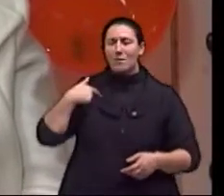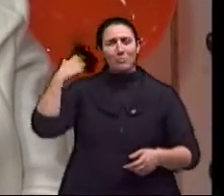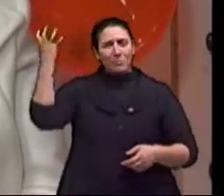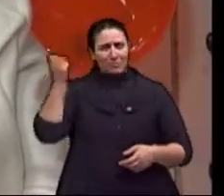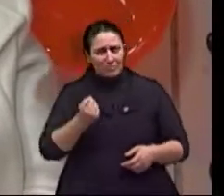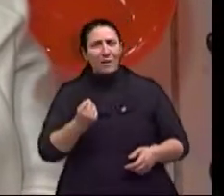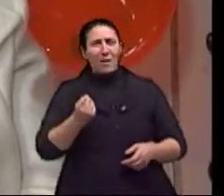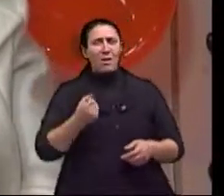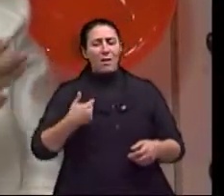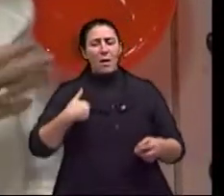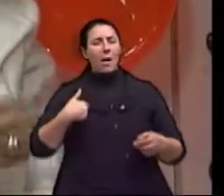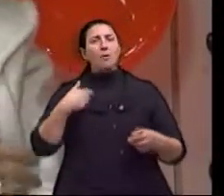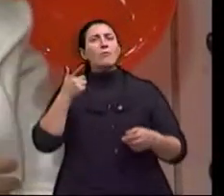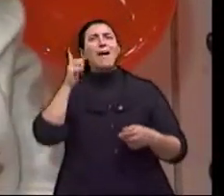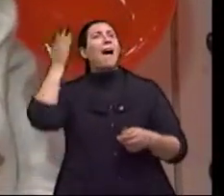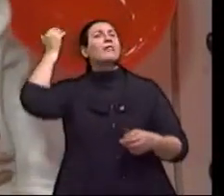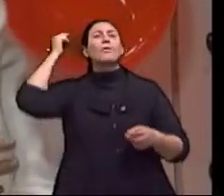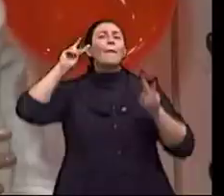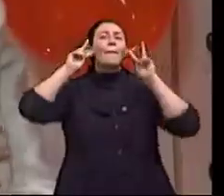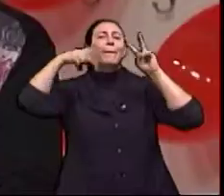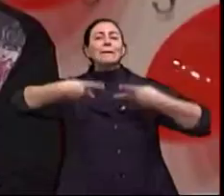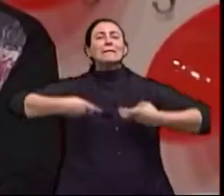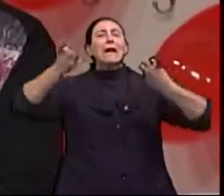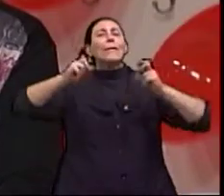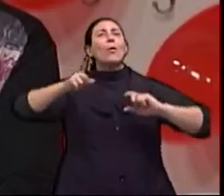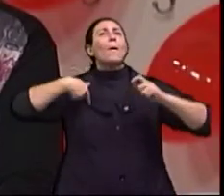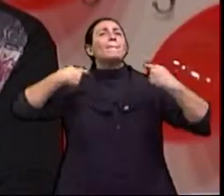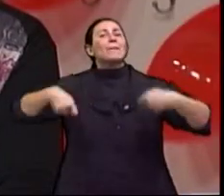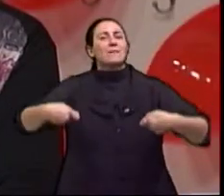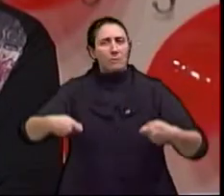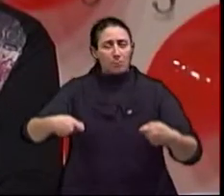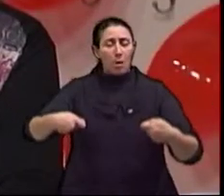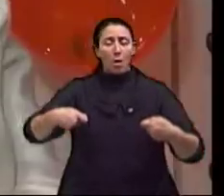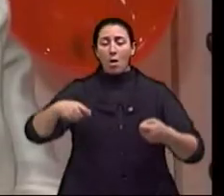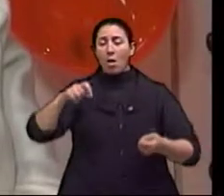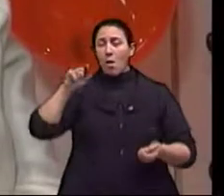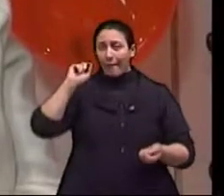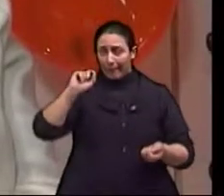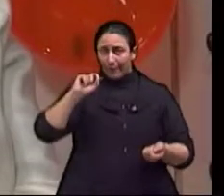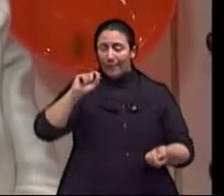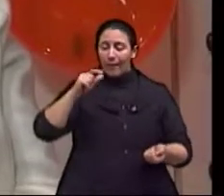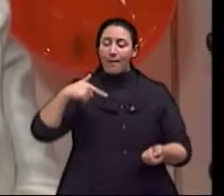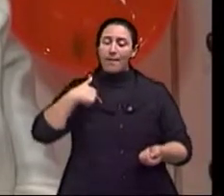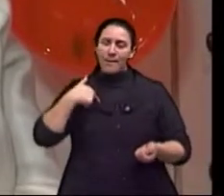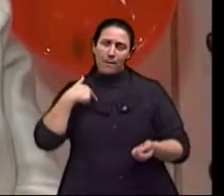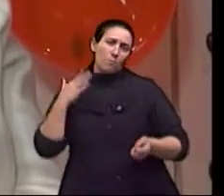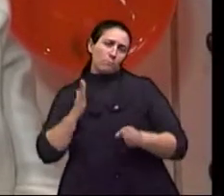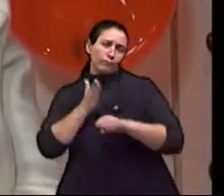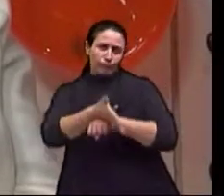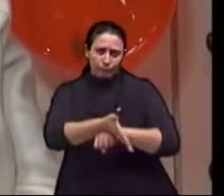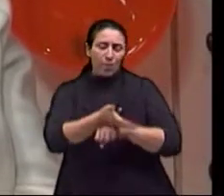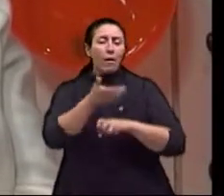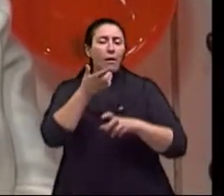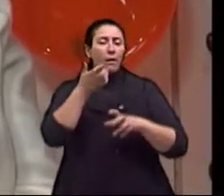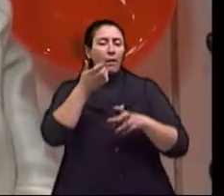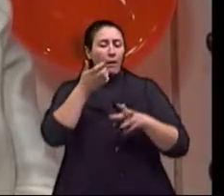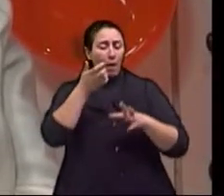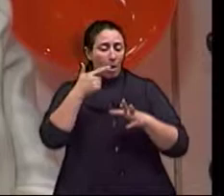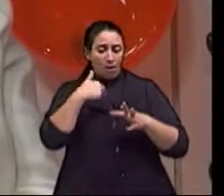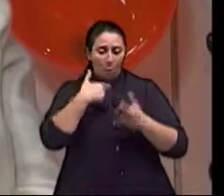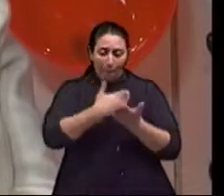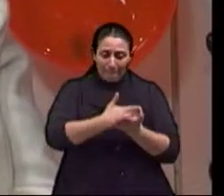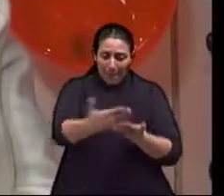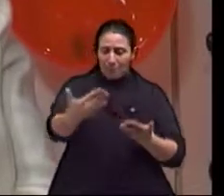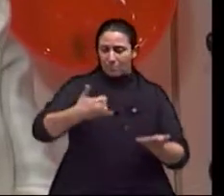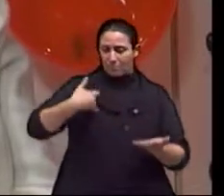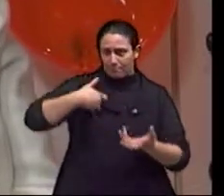não visualizava a perspectiva das outras, como a Iracema falou, a aposentadoria significava a entrada para o envelhecimento e para o início da